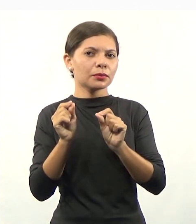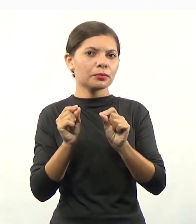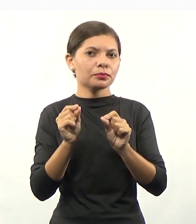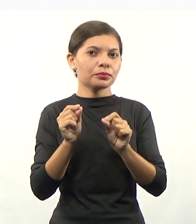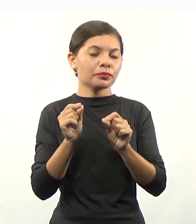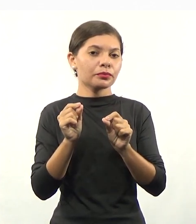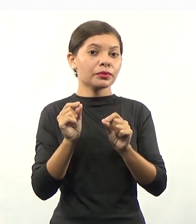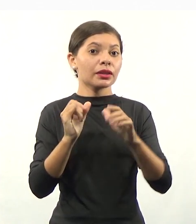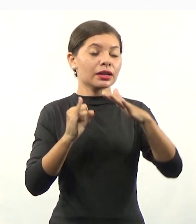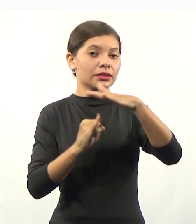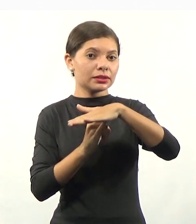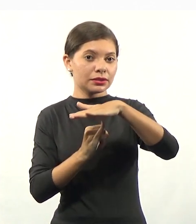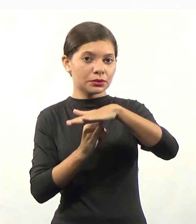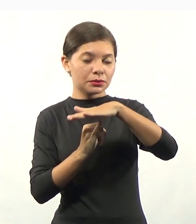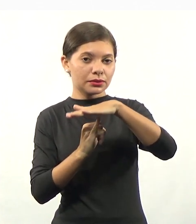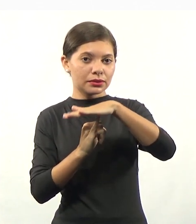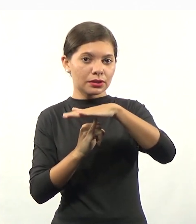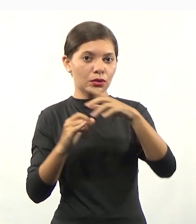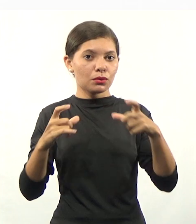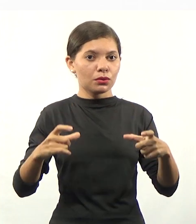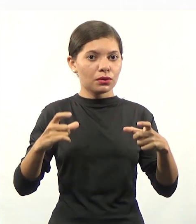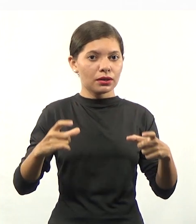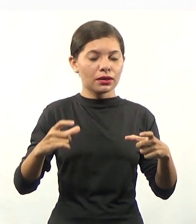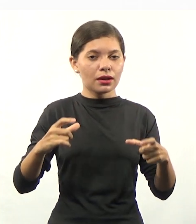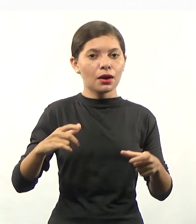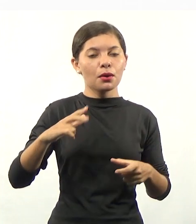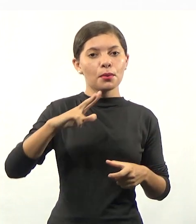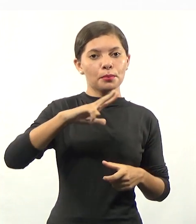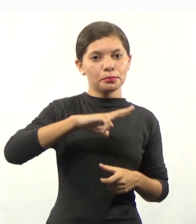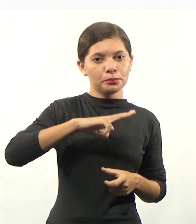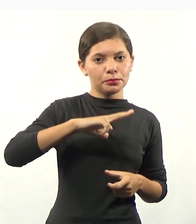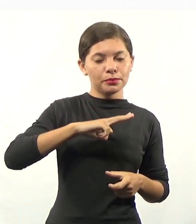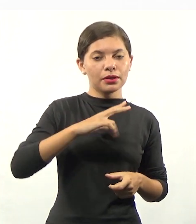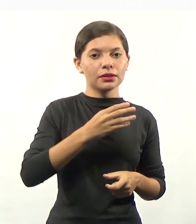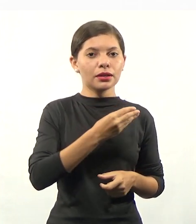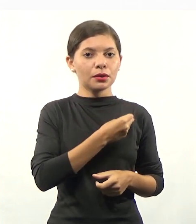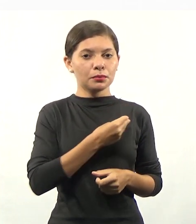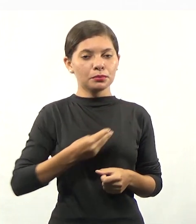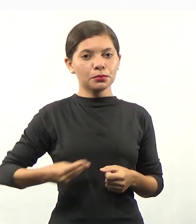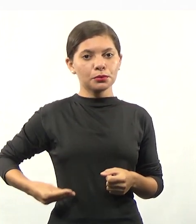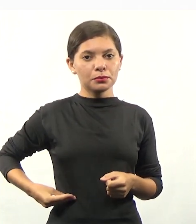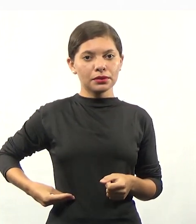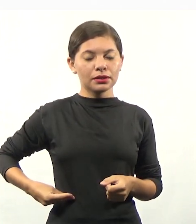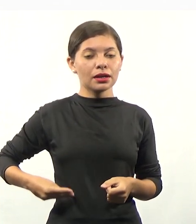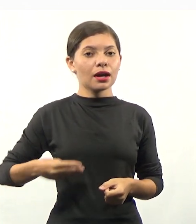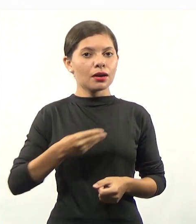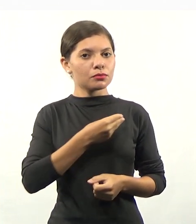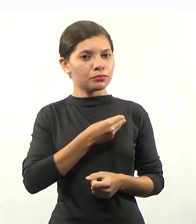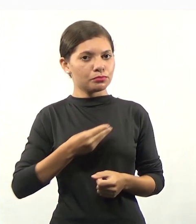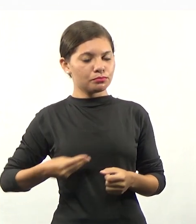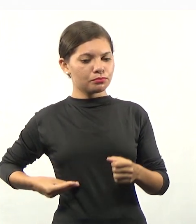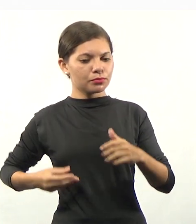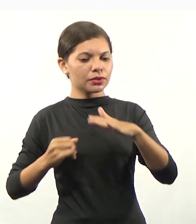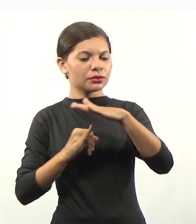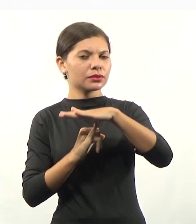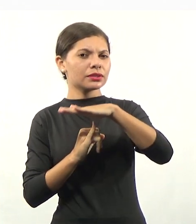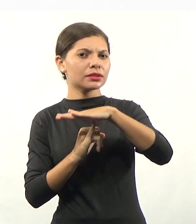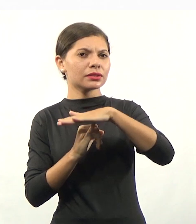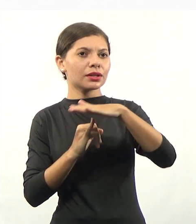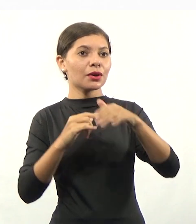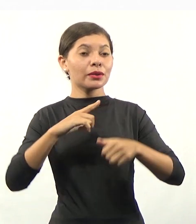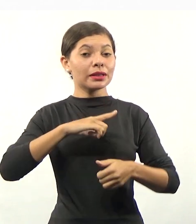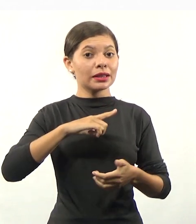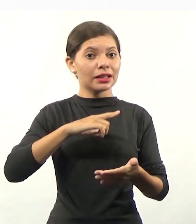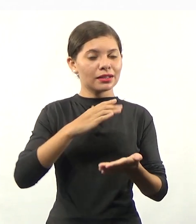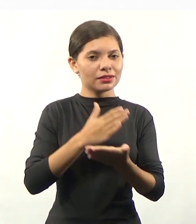as instituições públicas e as instituições privadas. Nas instituições públicas, eu tenho uma